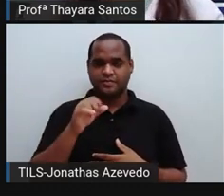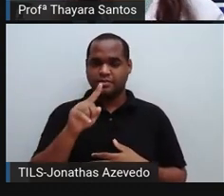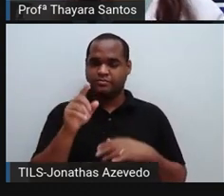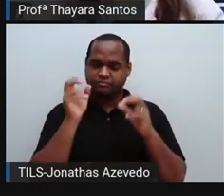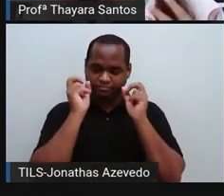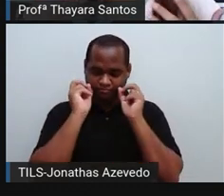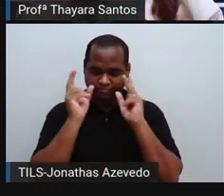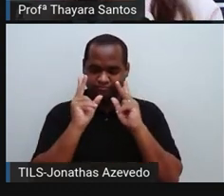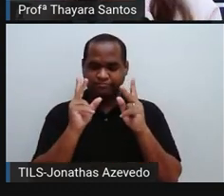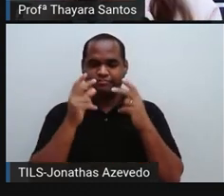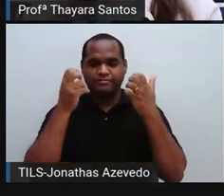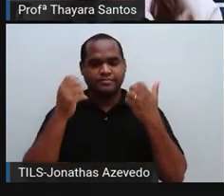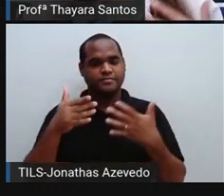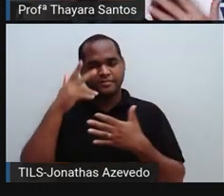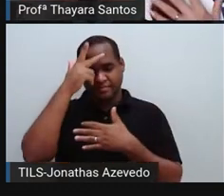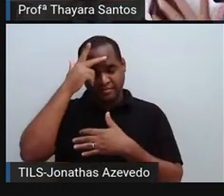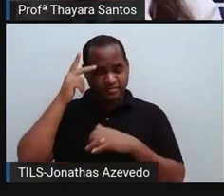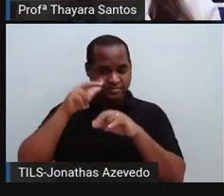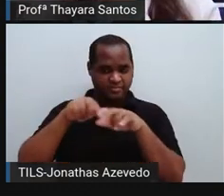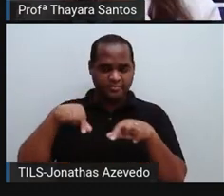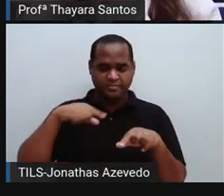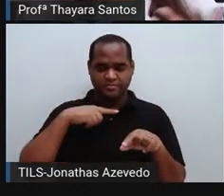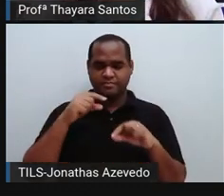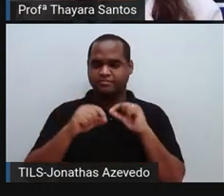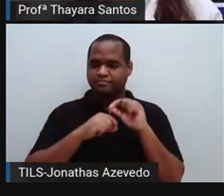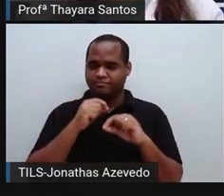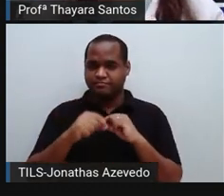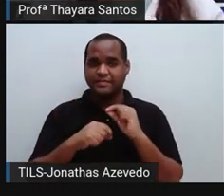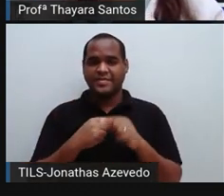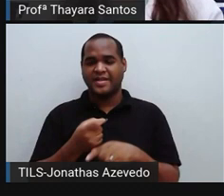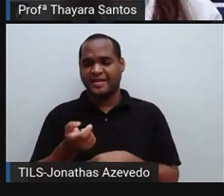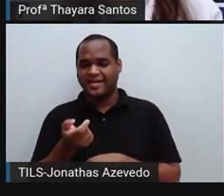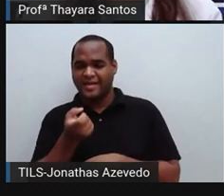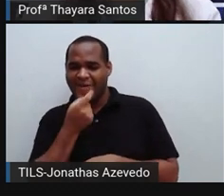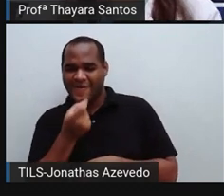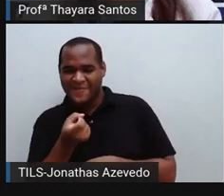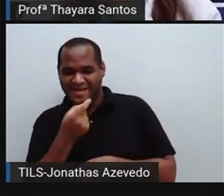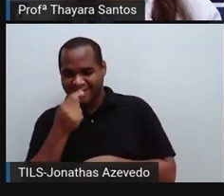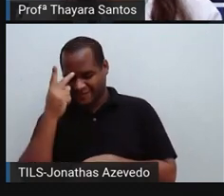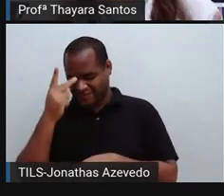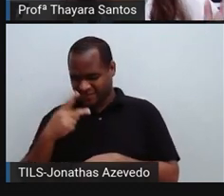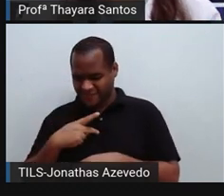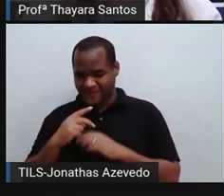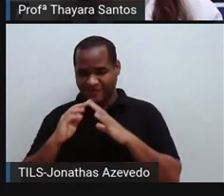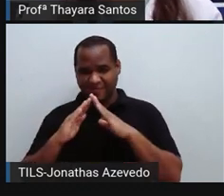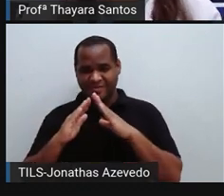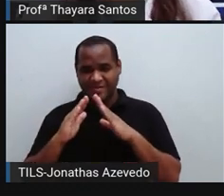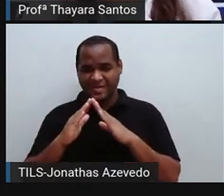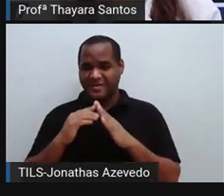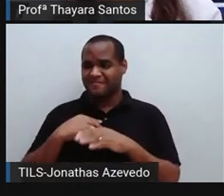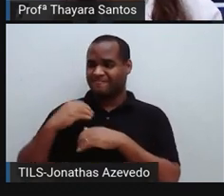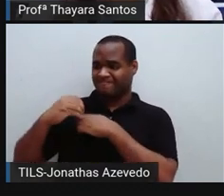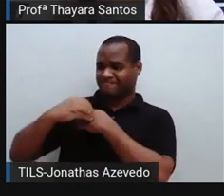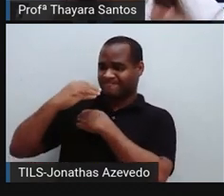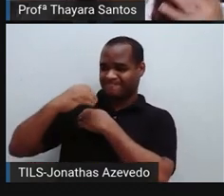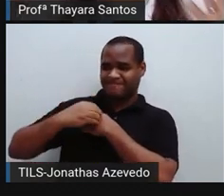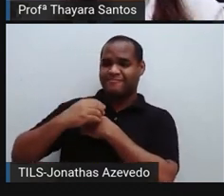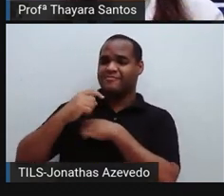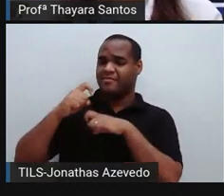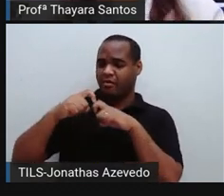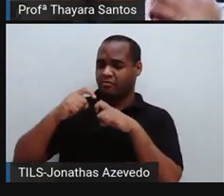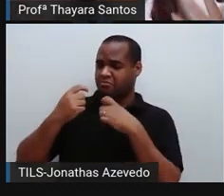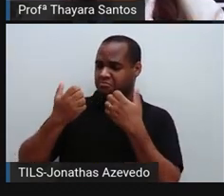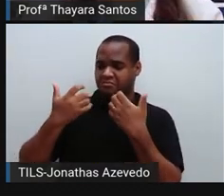alerta, né? As pessoas que têm essa mania de se automedicar, tomar o medicamento sozinha em casa, sem orientação médica, isso